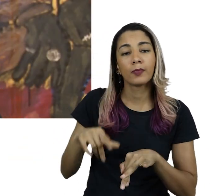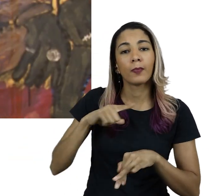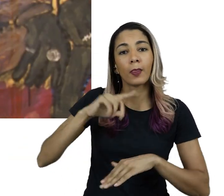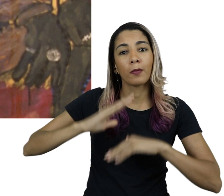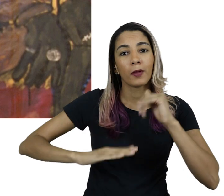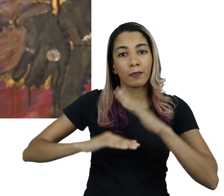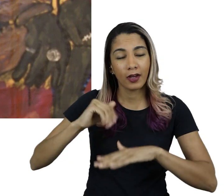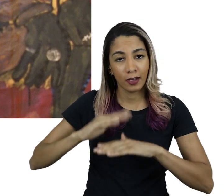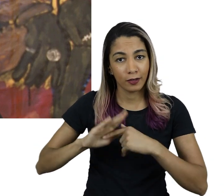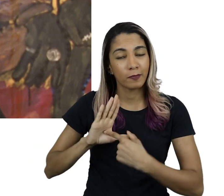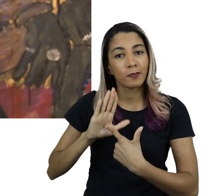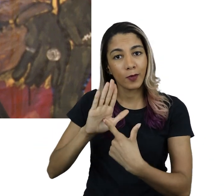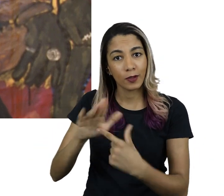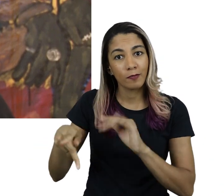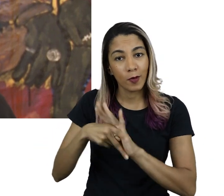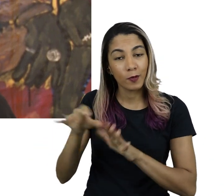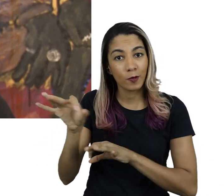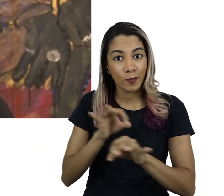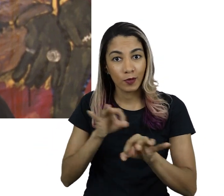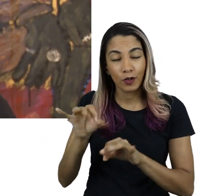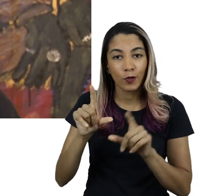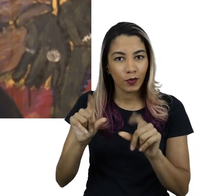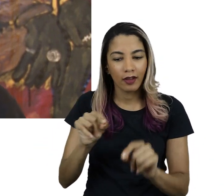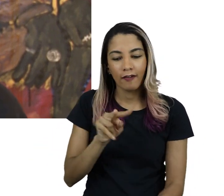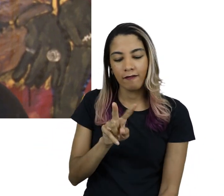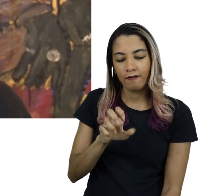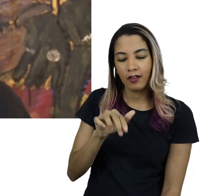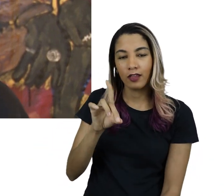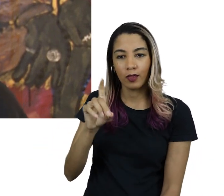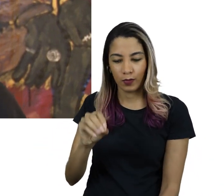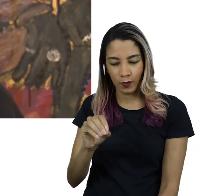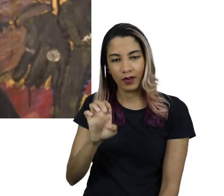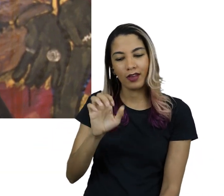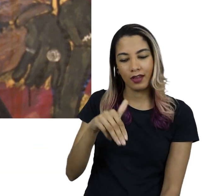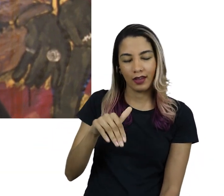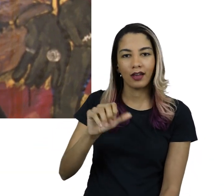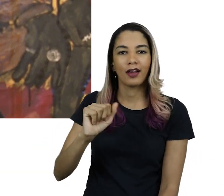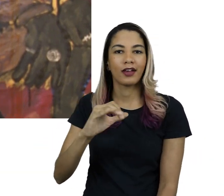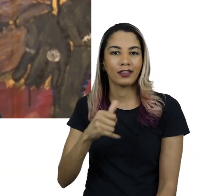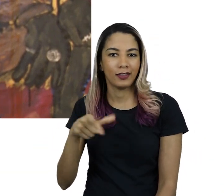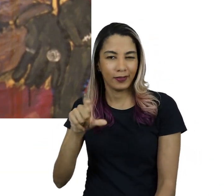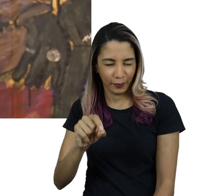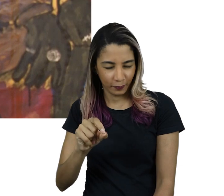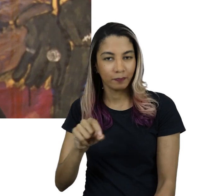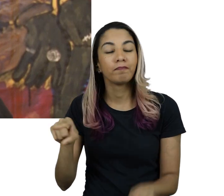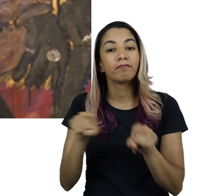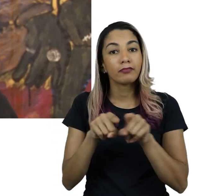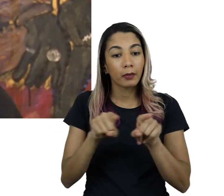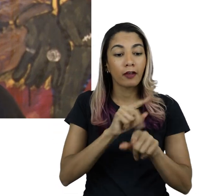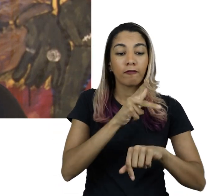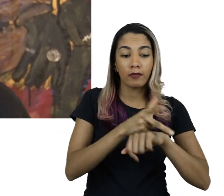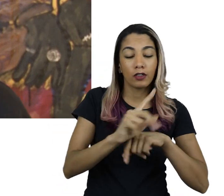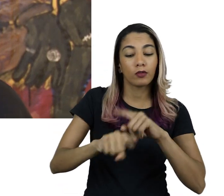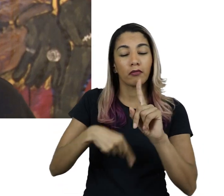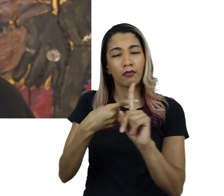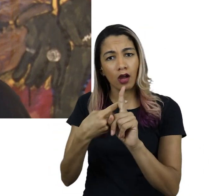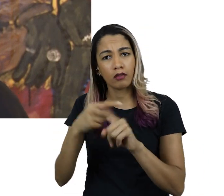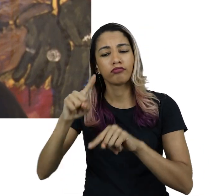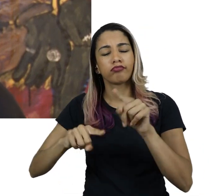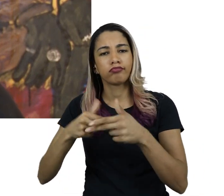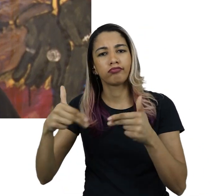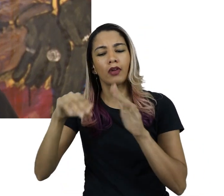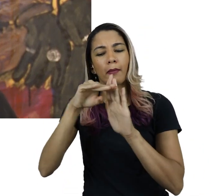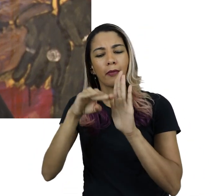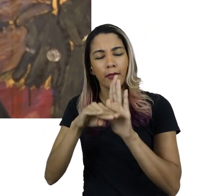acompanhar uma atividade realizada pelo projeto, vendo-o em ação. Junto a este vídeo, sugerimos uma bibliografia